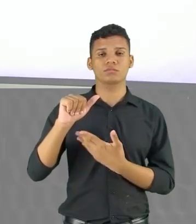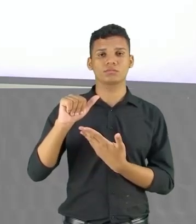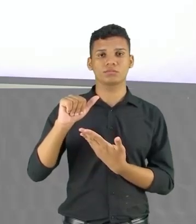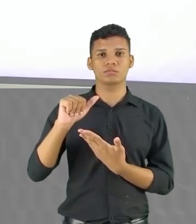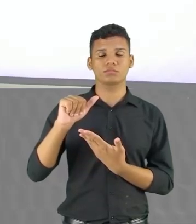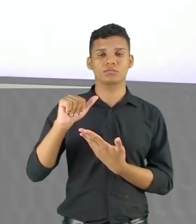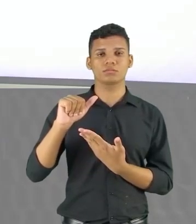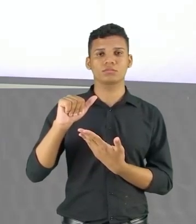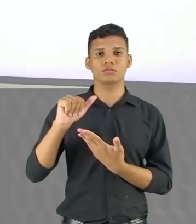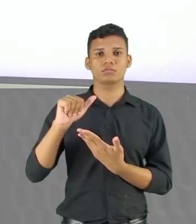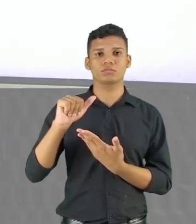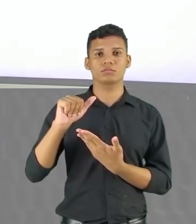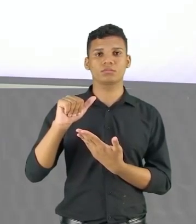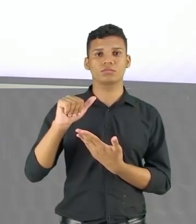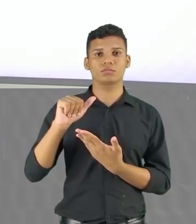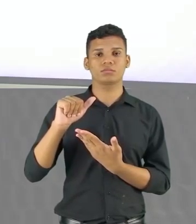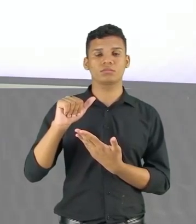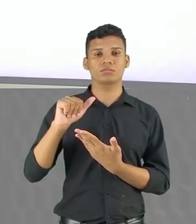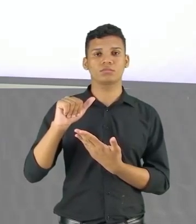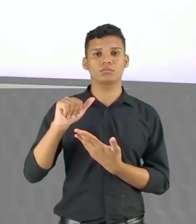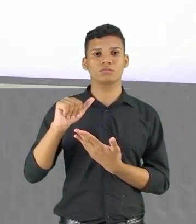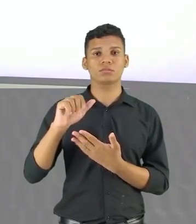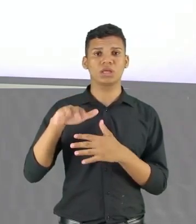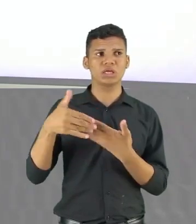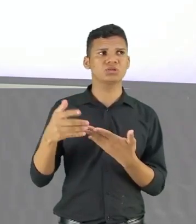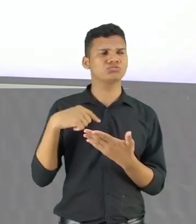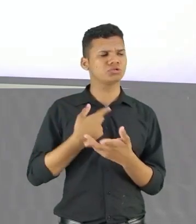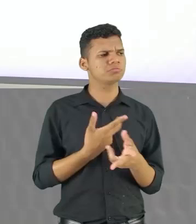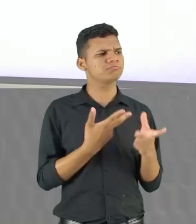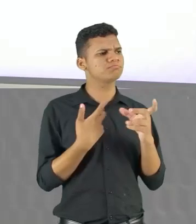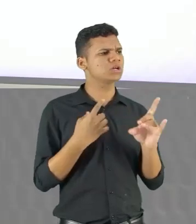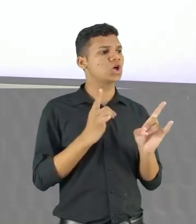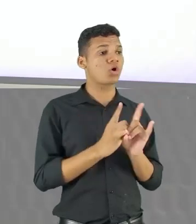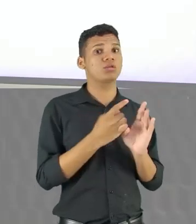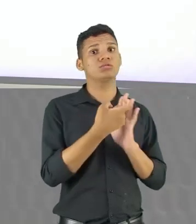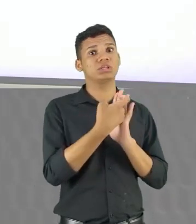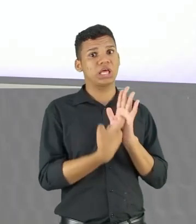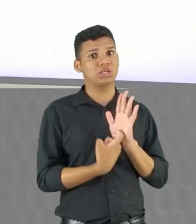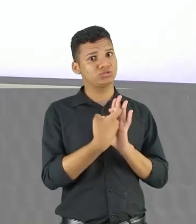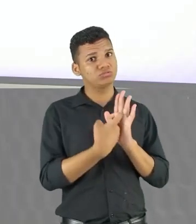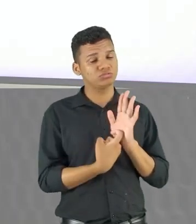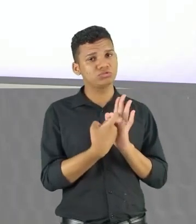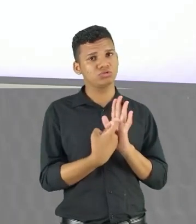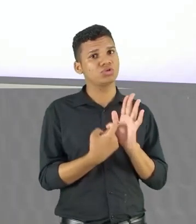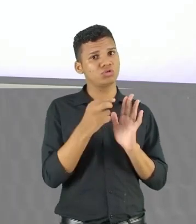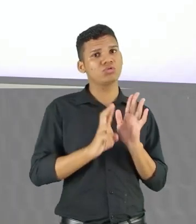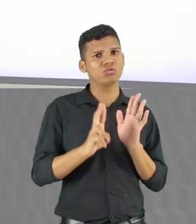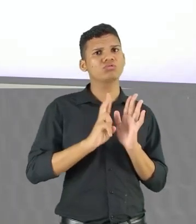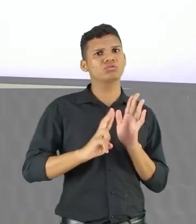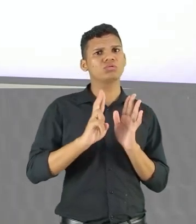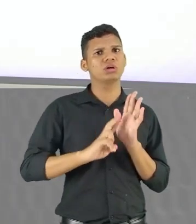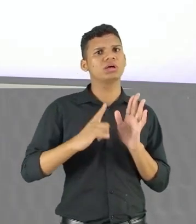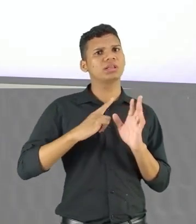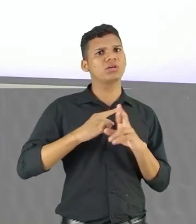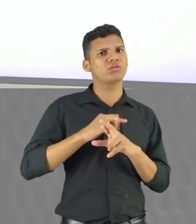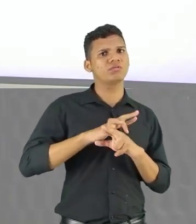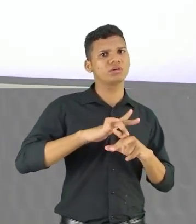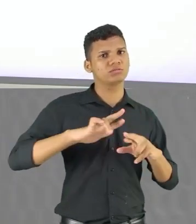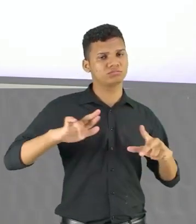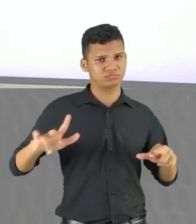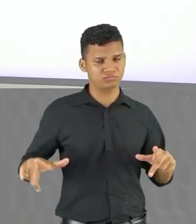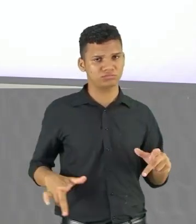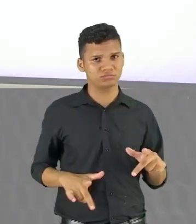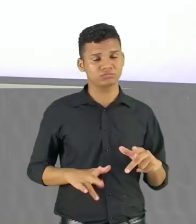Situações formais e informais. É esse contraste que a gente vê no texto, essa relação de uso de uma variedade da língua formal